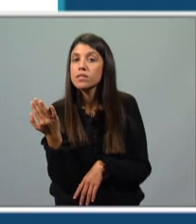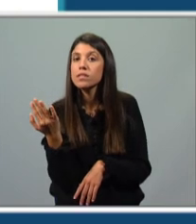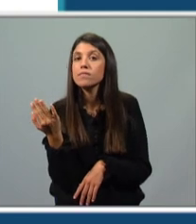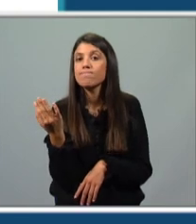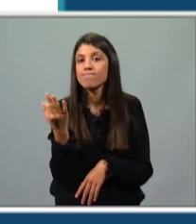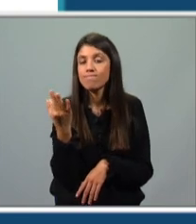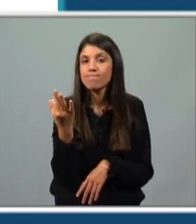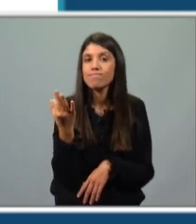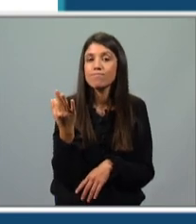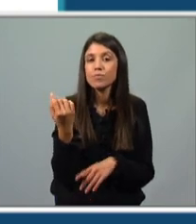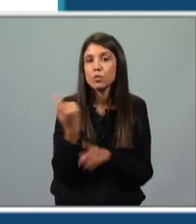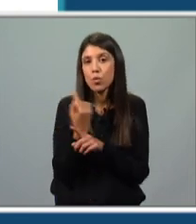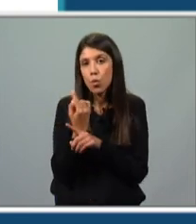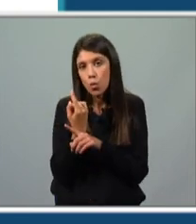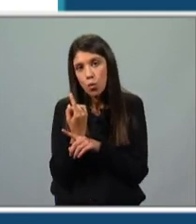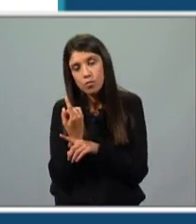expressivo.